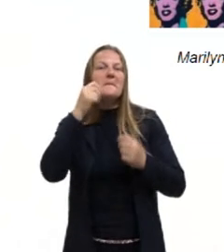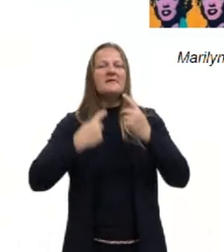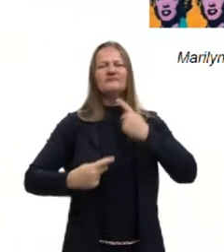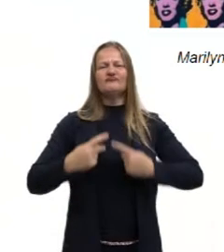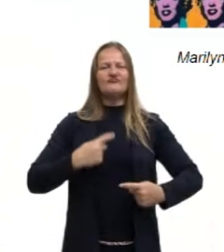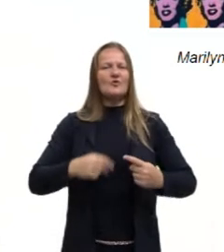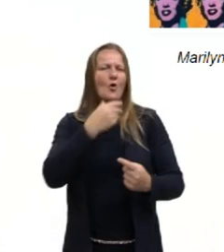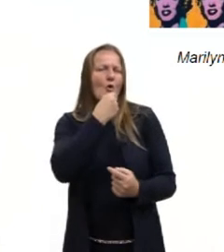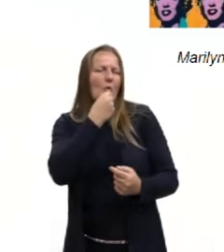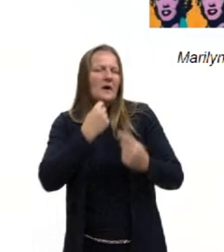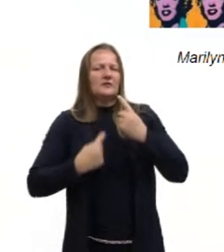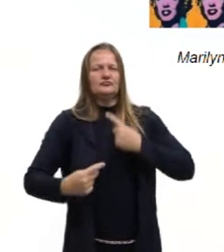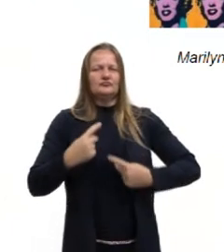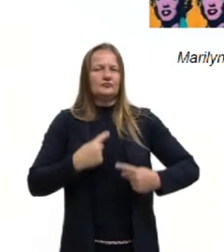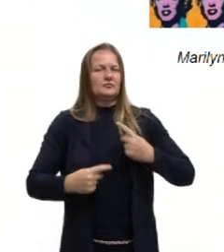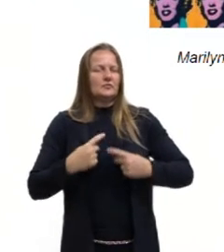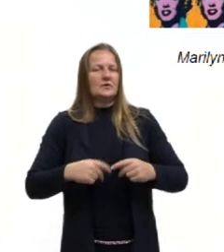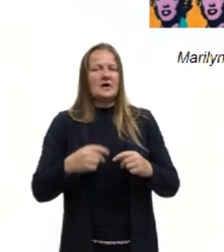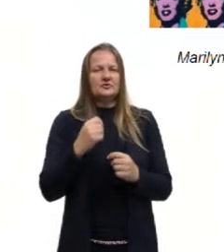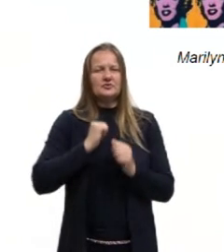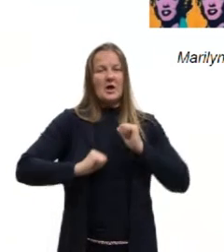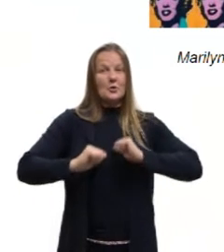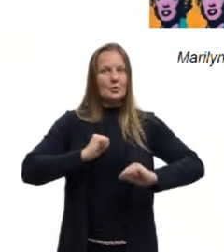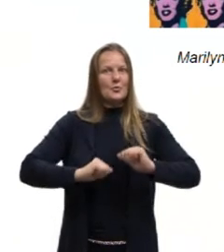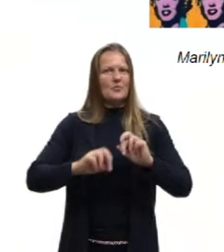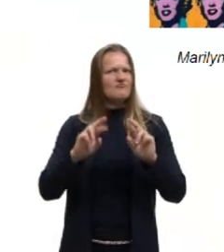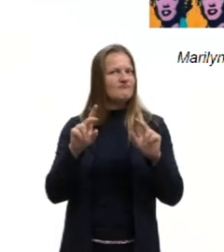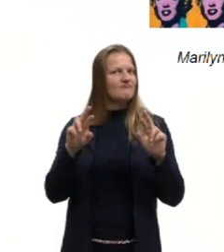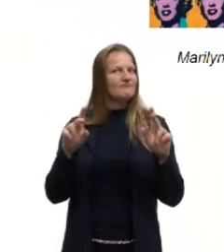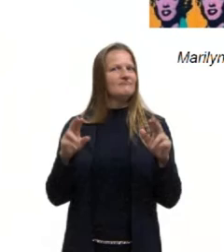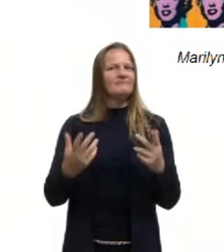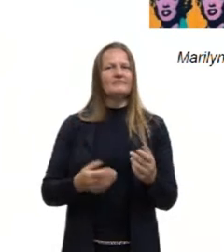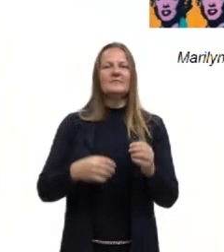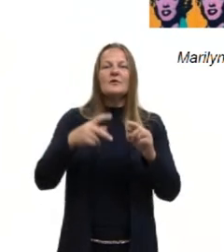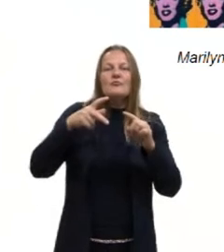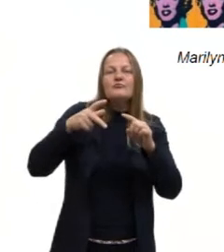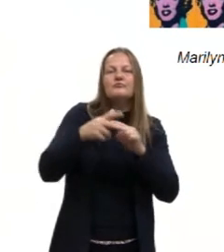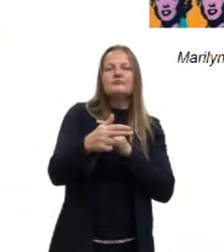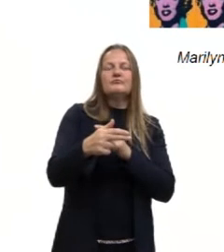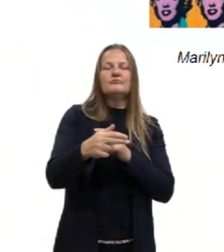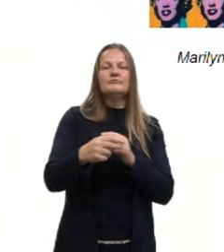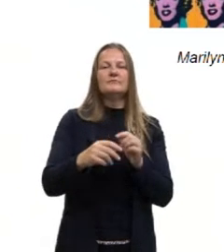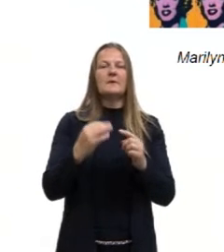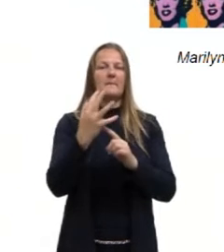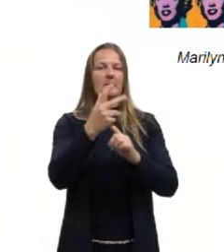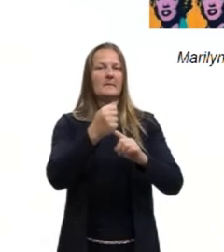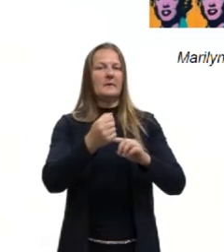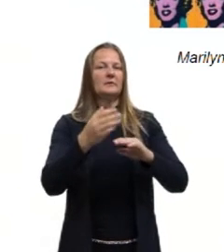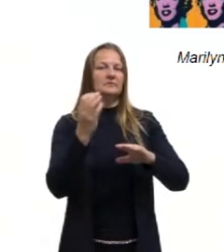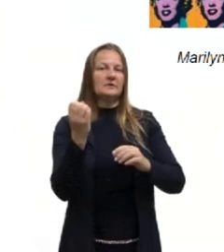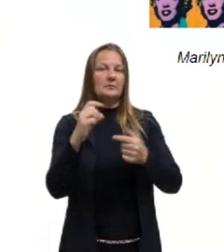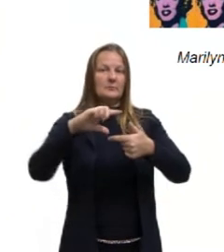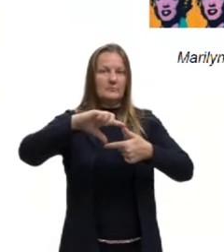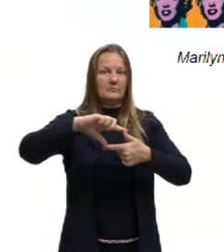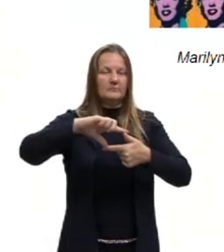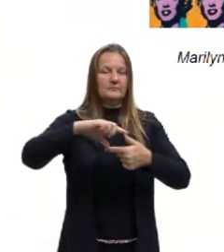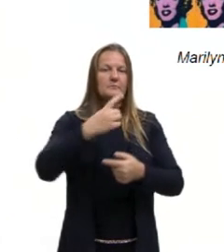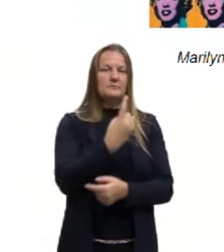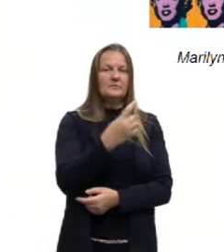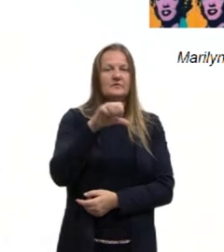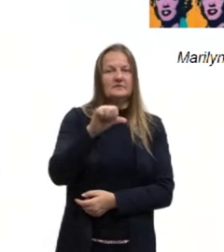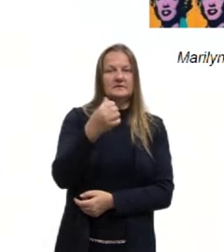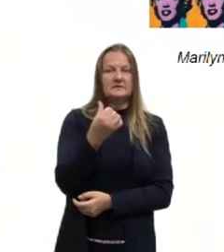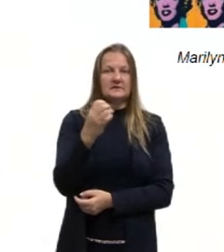atores. Então, a arte contemporânea ela significa um rompimento à pauta moderna em 1960,